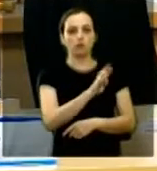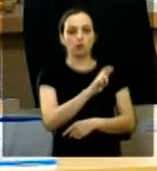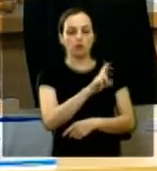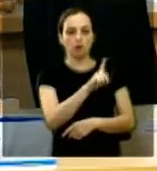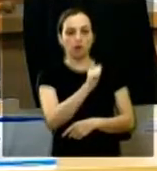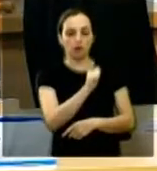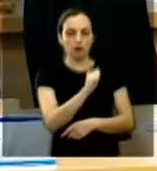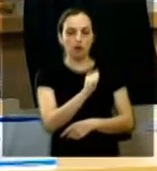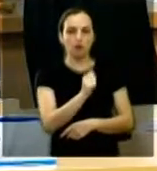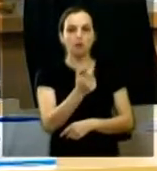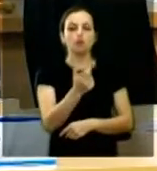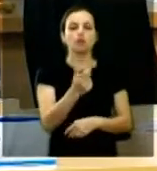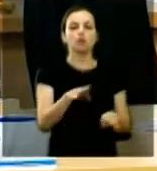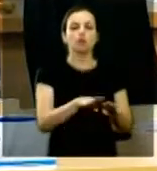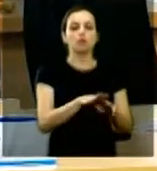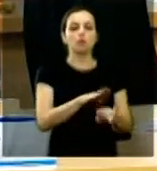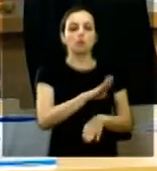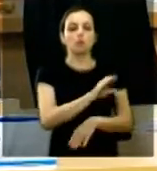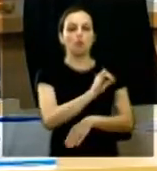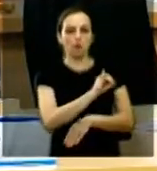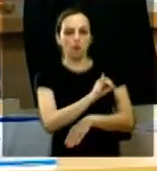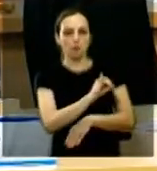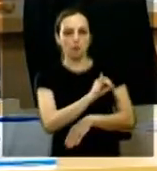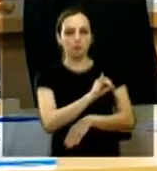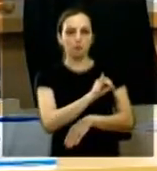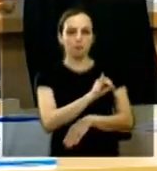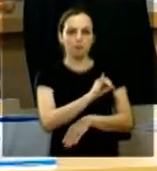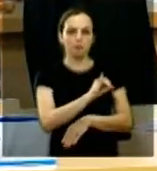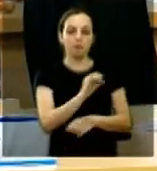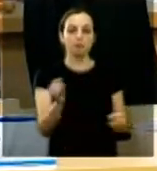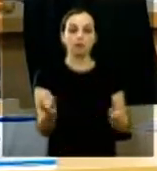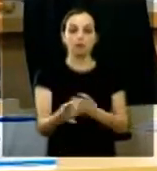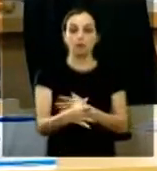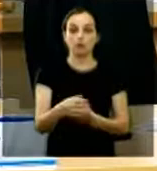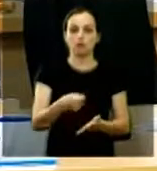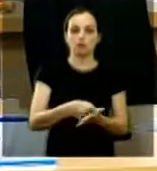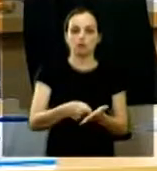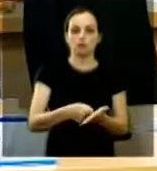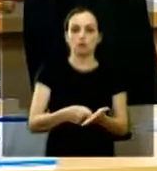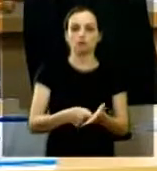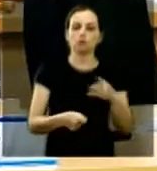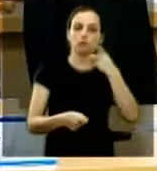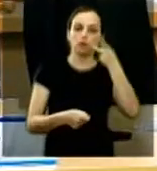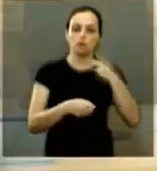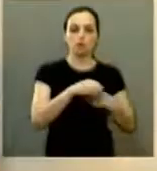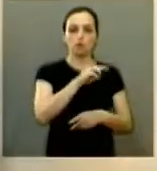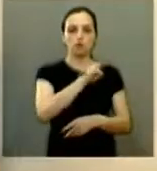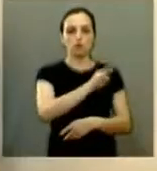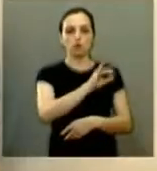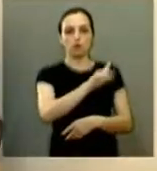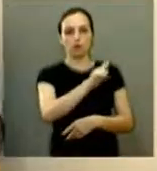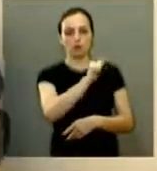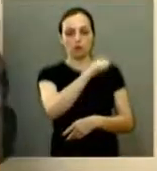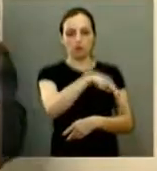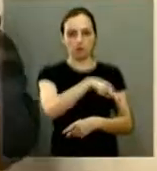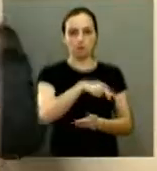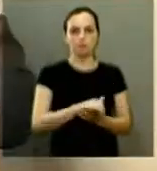vereador vereador Boi mais algum vereador encerrado as inscrições com a palavra o vereador William Afonso